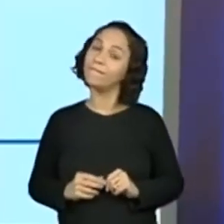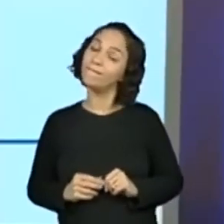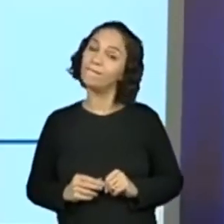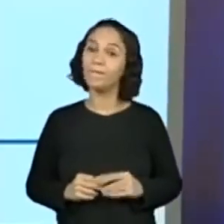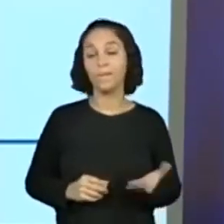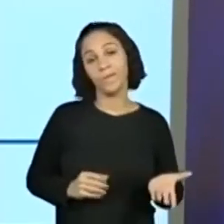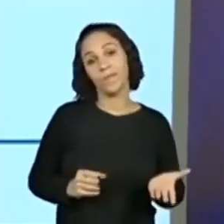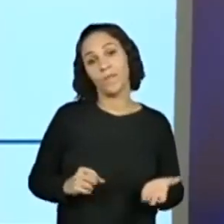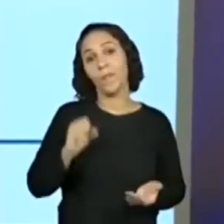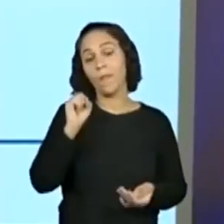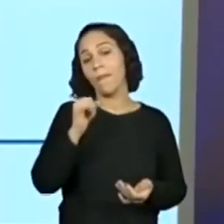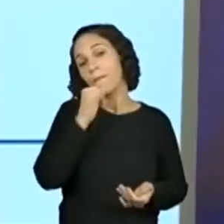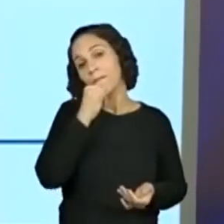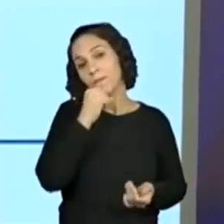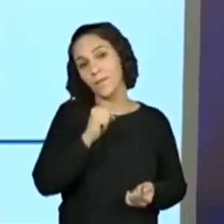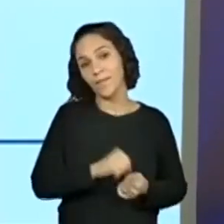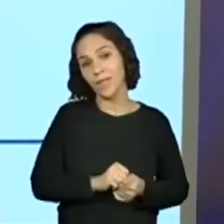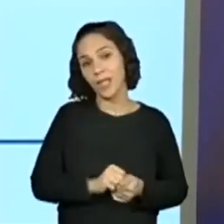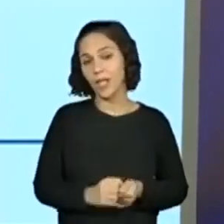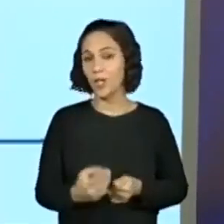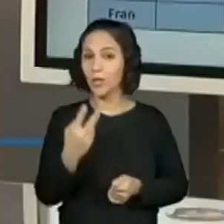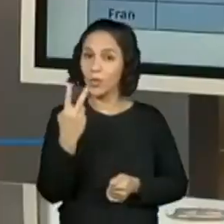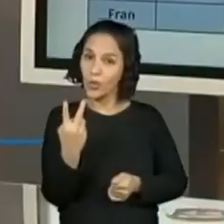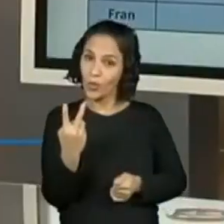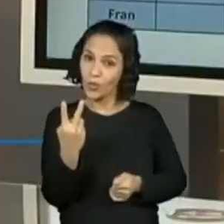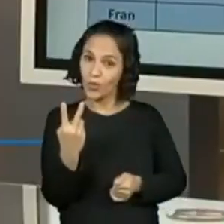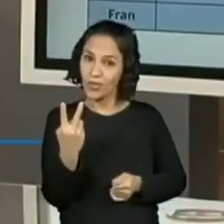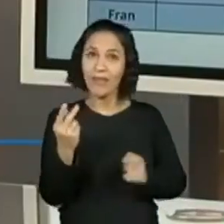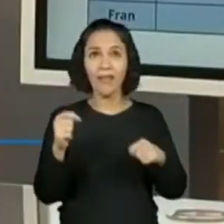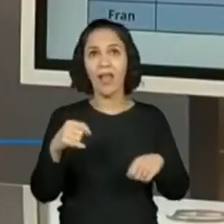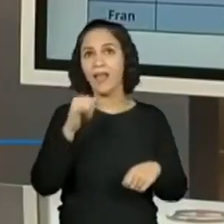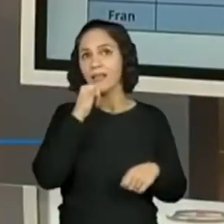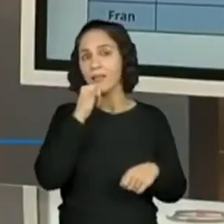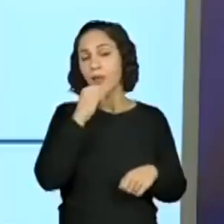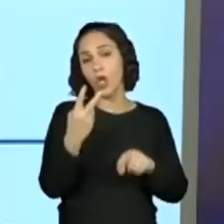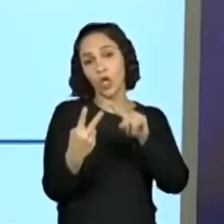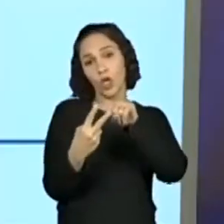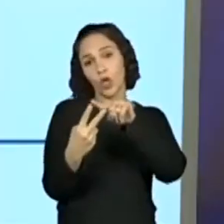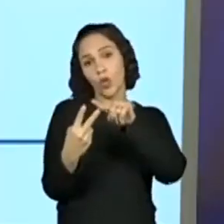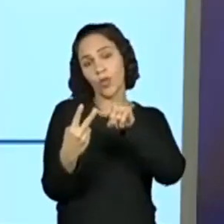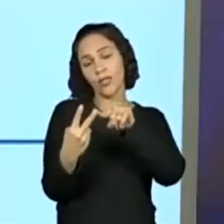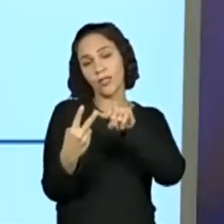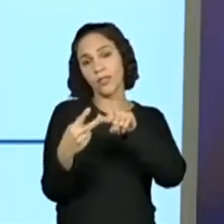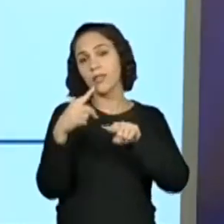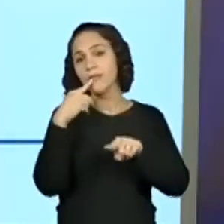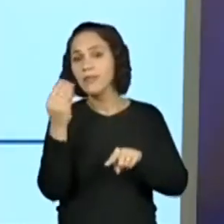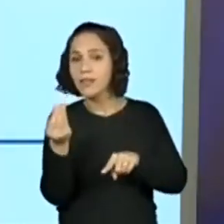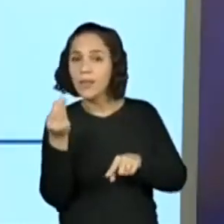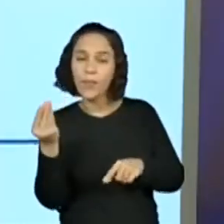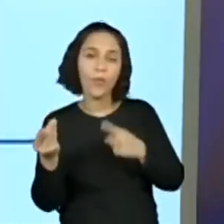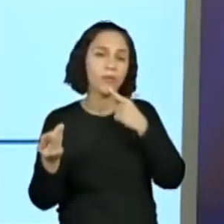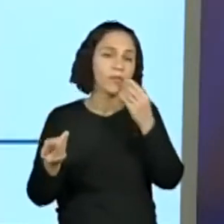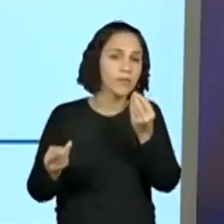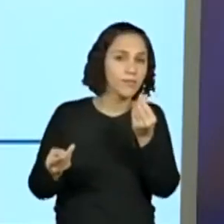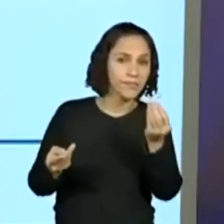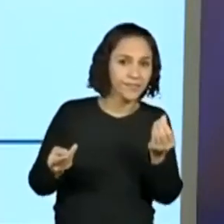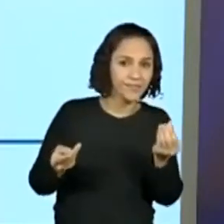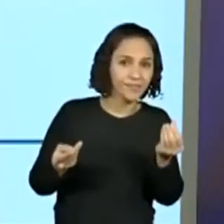duas por uma? Duas por uma? Não sei. A gente tem chances iguais, já que são dois sabores? Sim, então eu acho que pode ser que saia